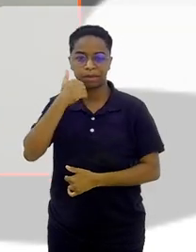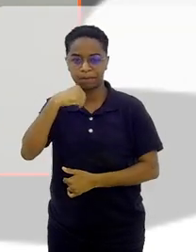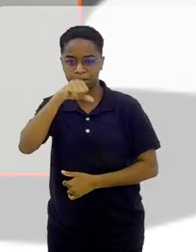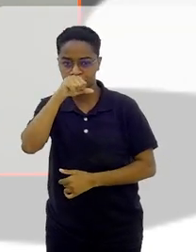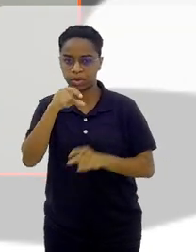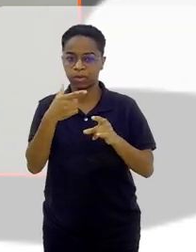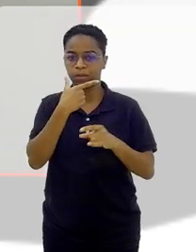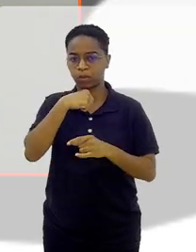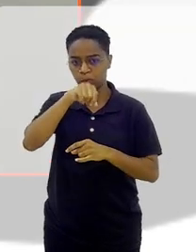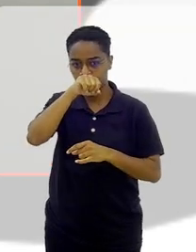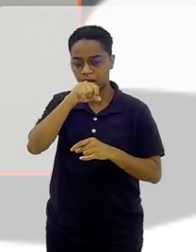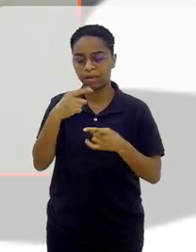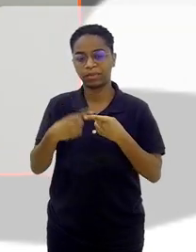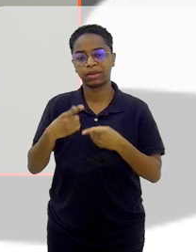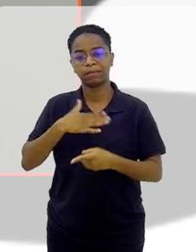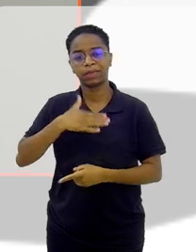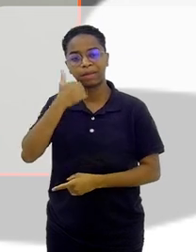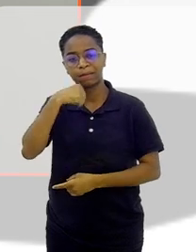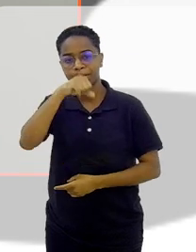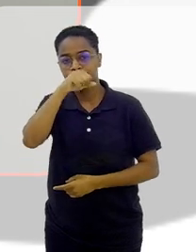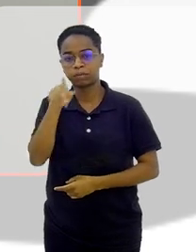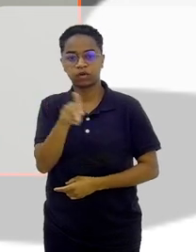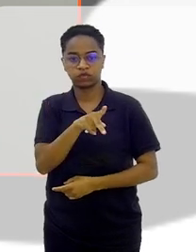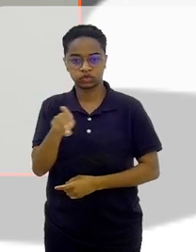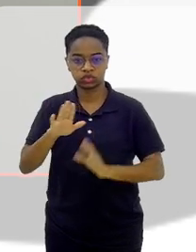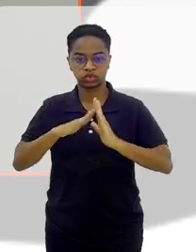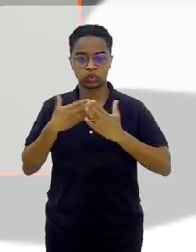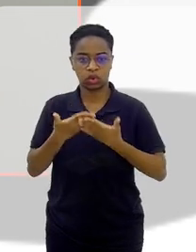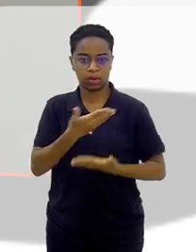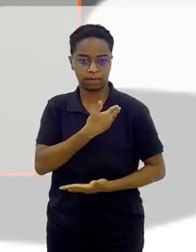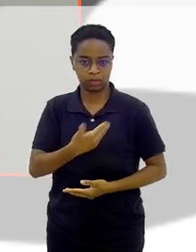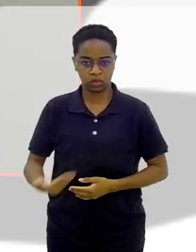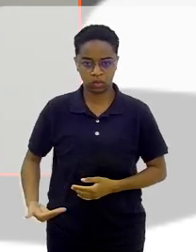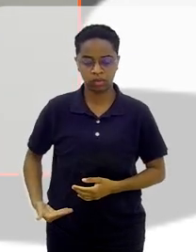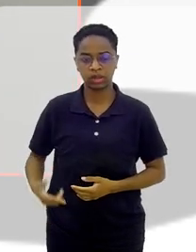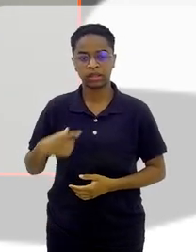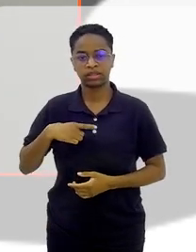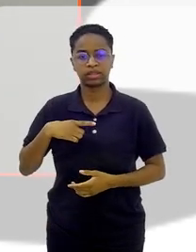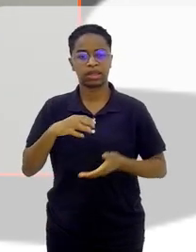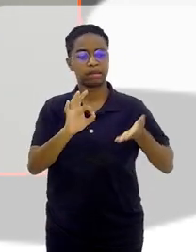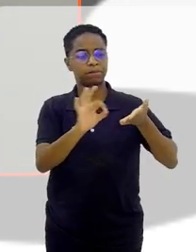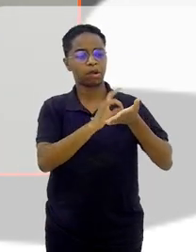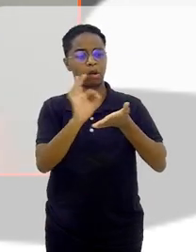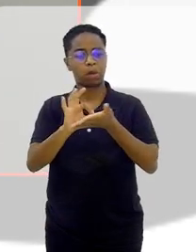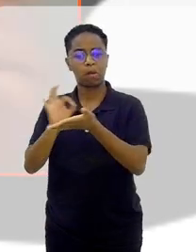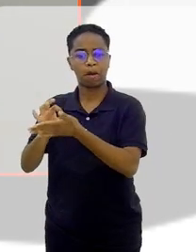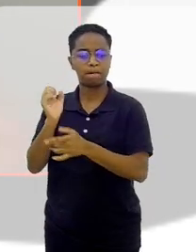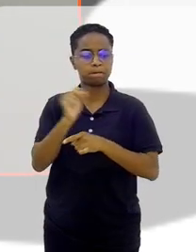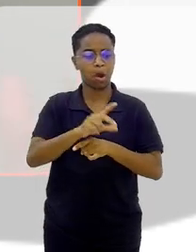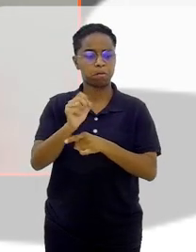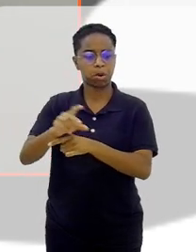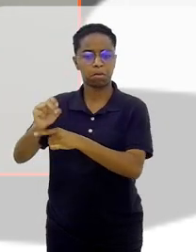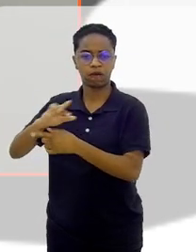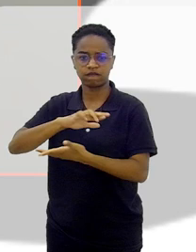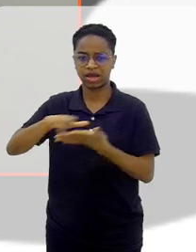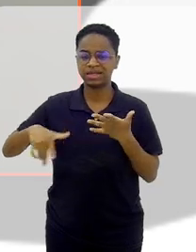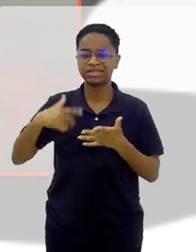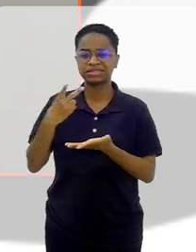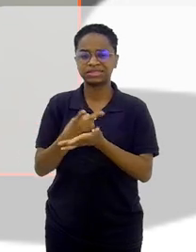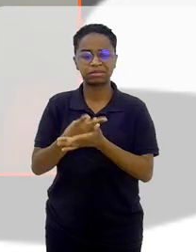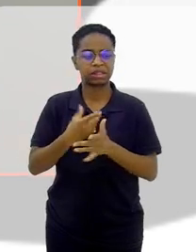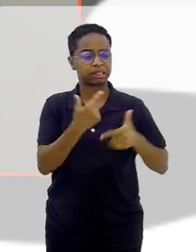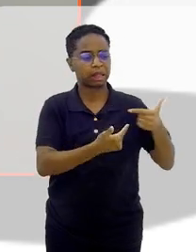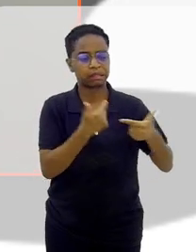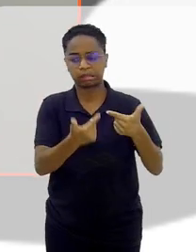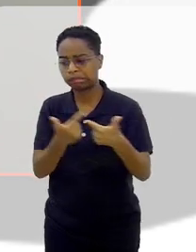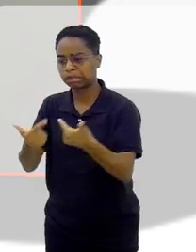papai, né? Minha mãe é professora pública, com várias matrículas, enfim, correndo de um lado para o outro. Numa época